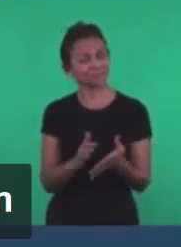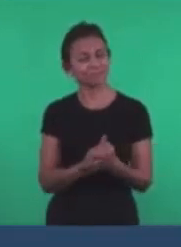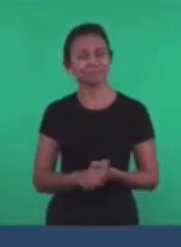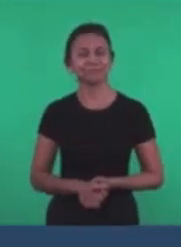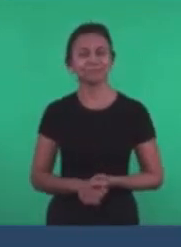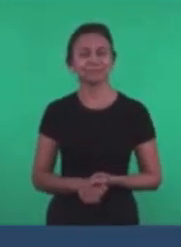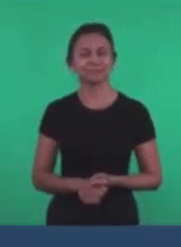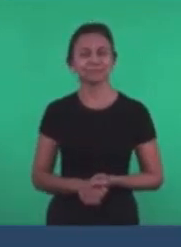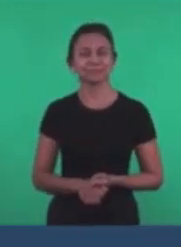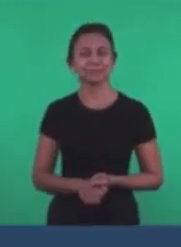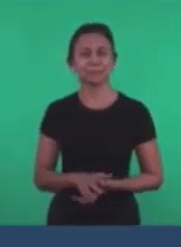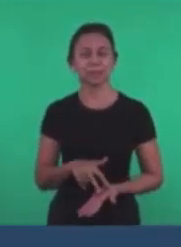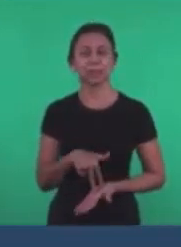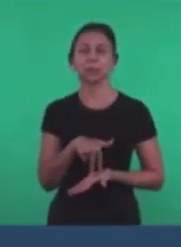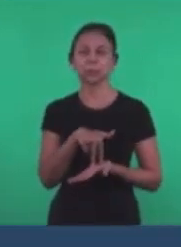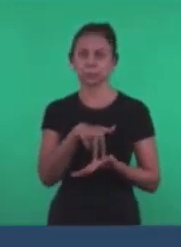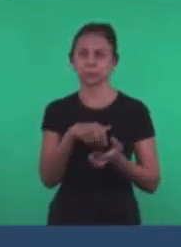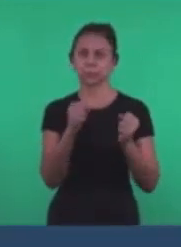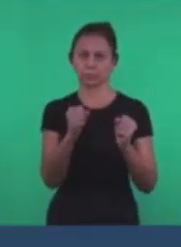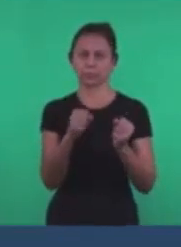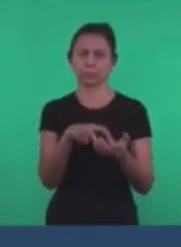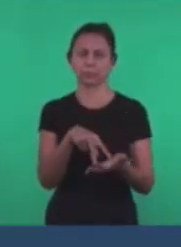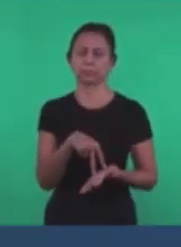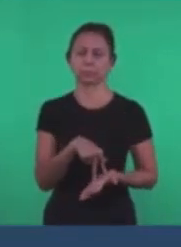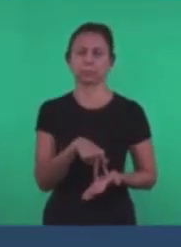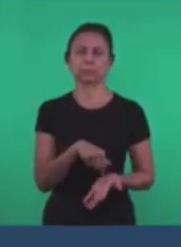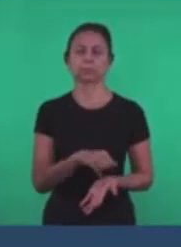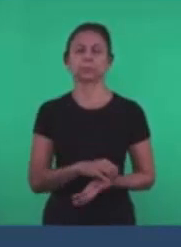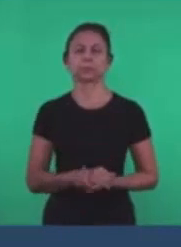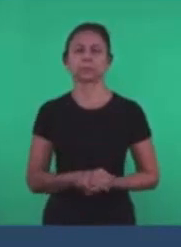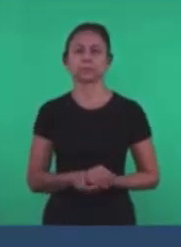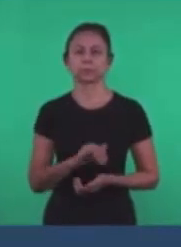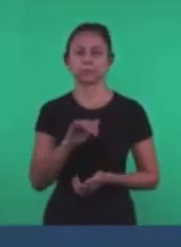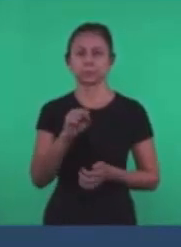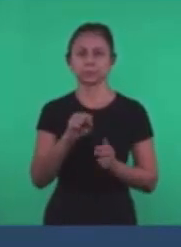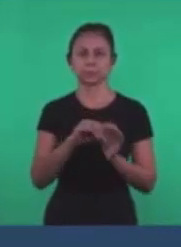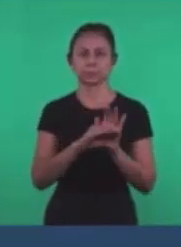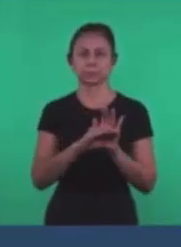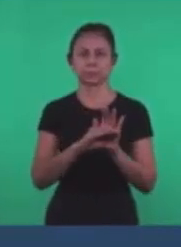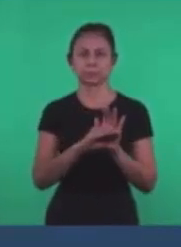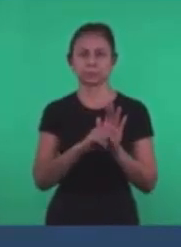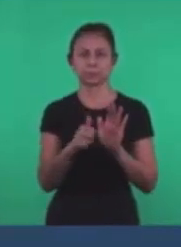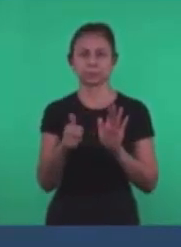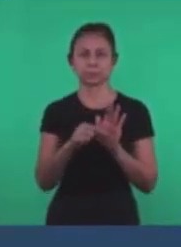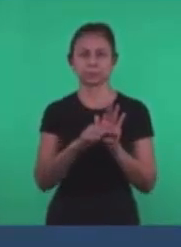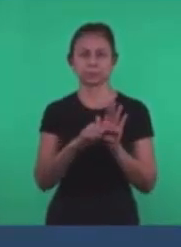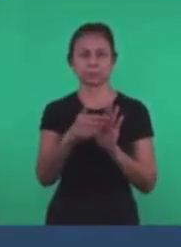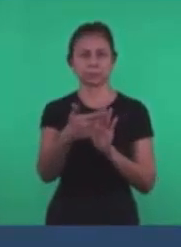Os irmãos podem estar De pé Para lermos Isaías onze Versículo dois